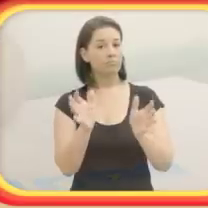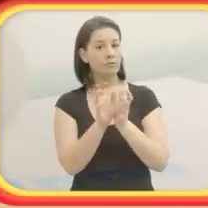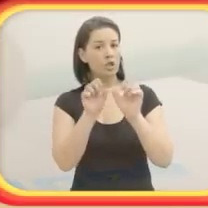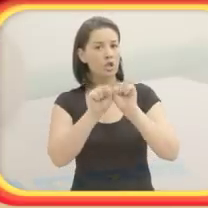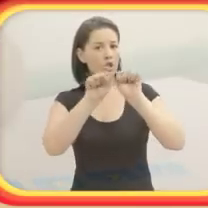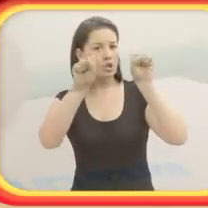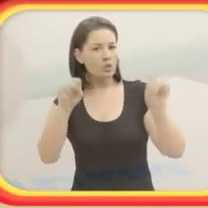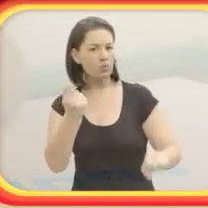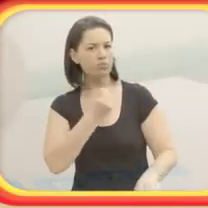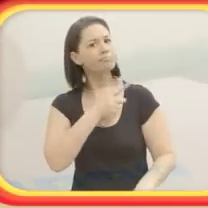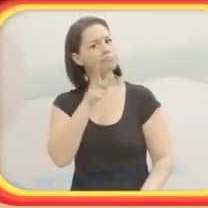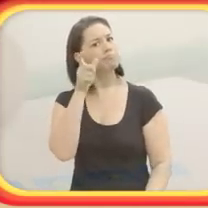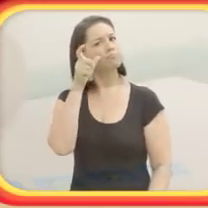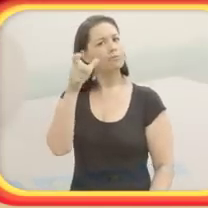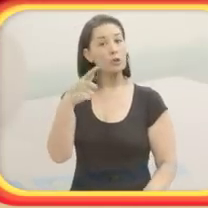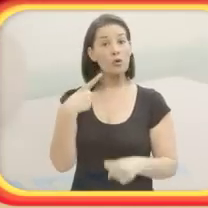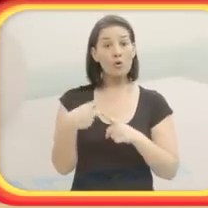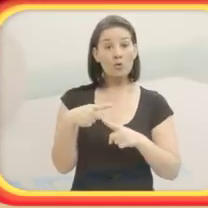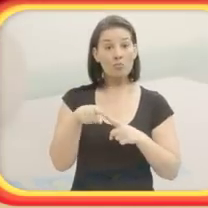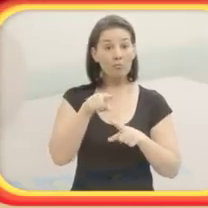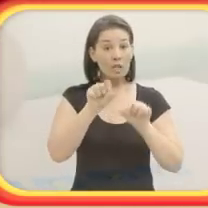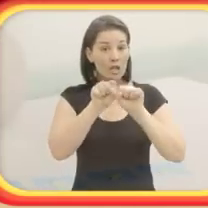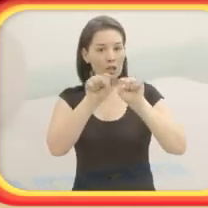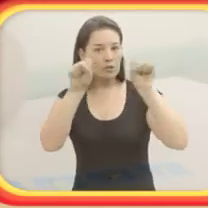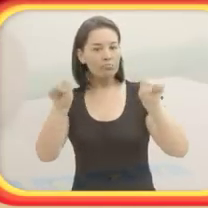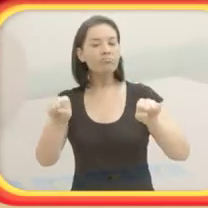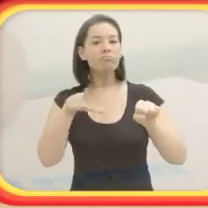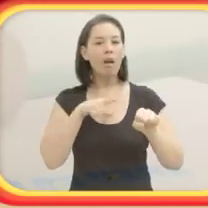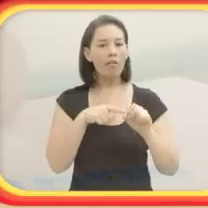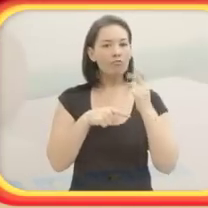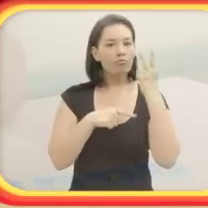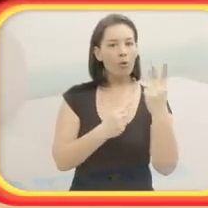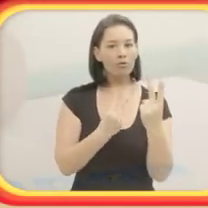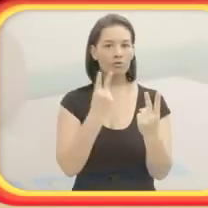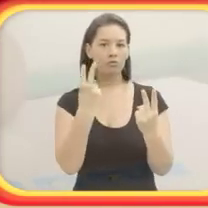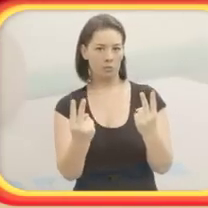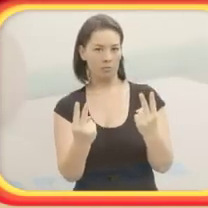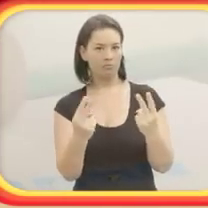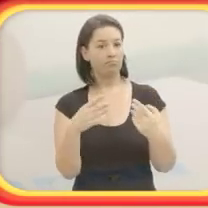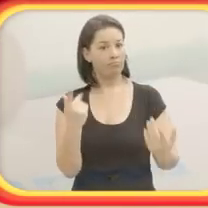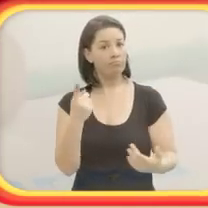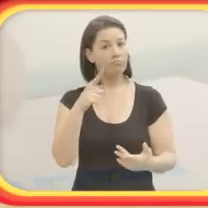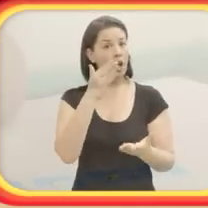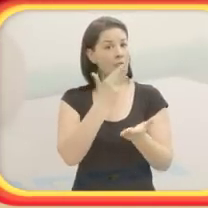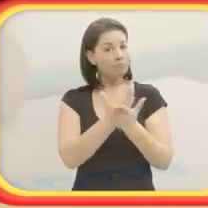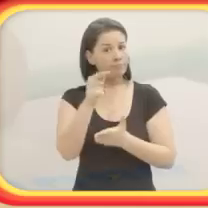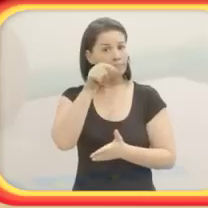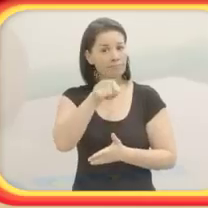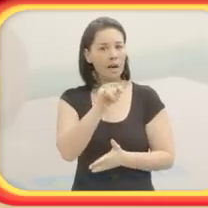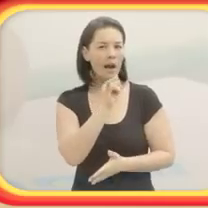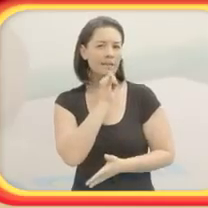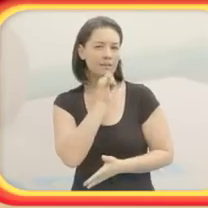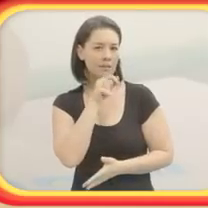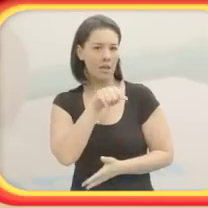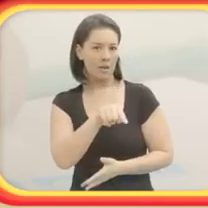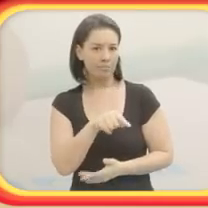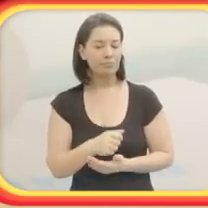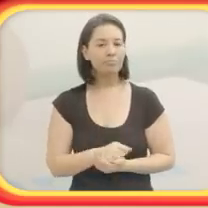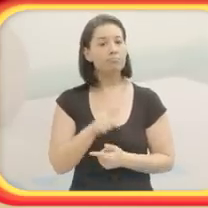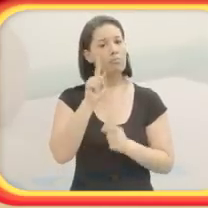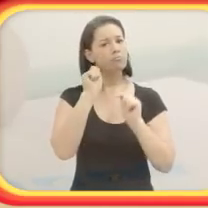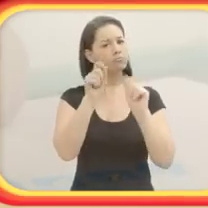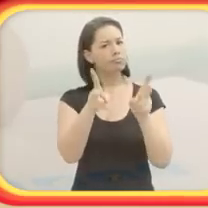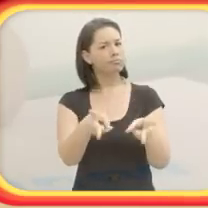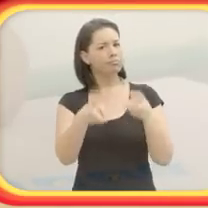números. Essa estrutura do Numecom é interessante porque ela é uma estrutura de dois em dois, né? Então, a partir dela, por exemplo, você